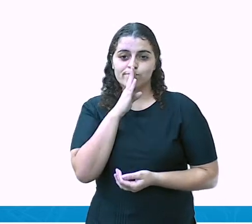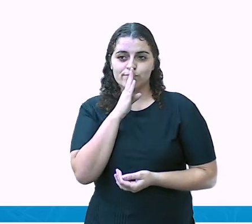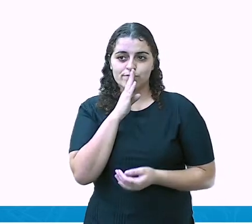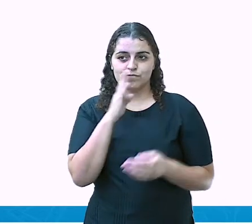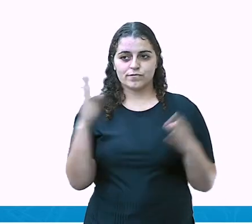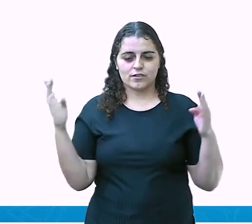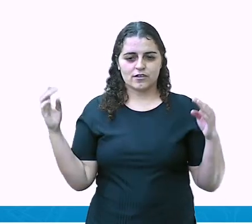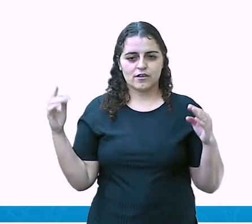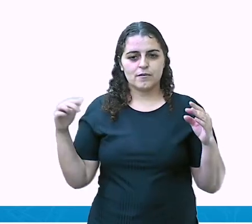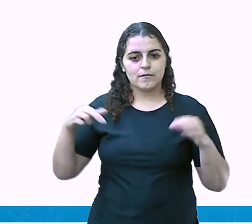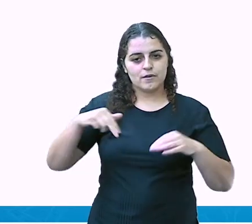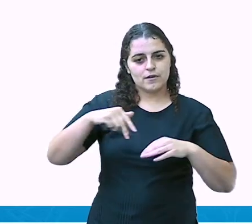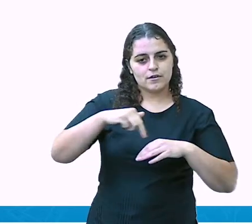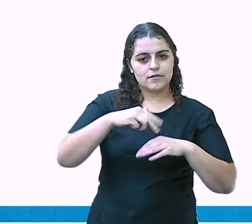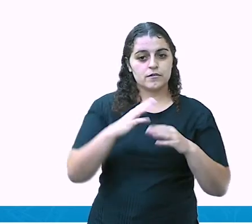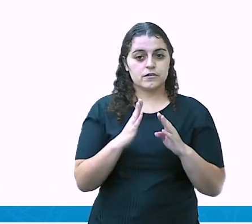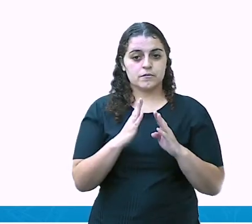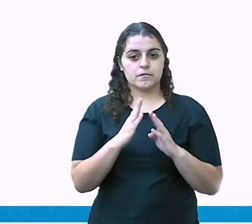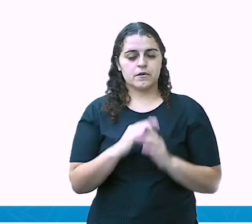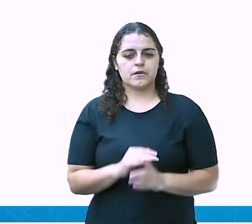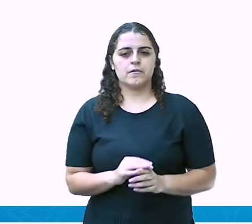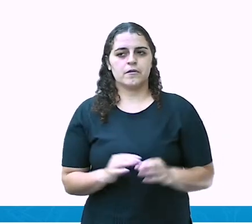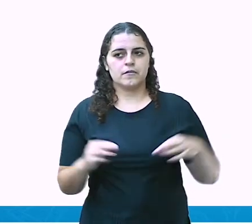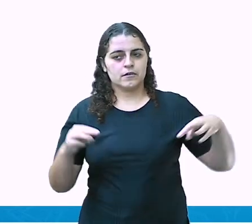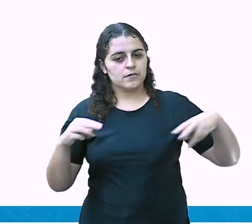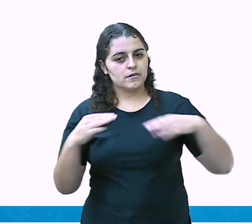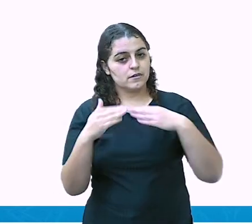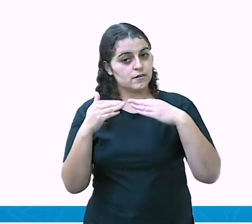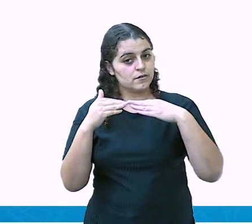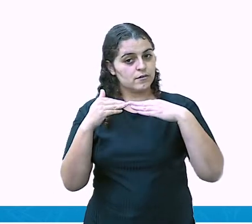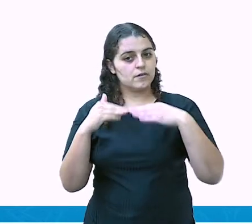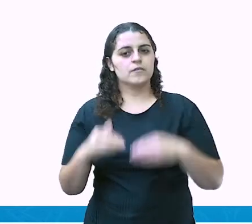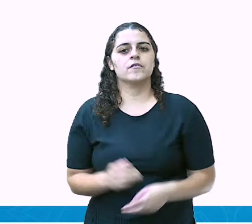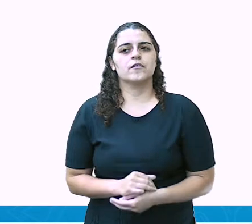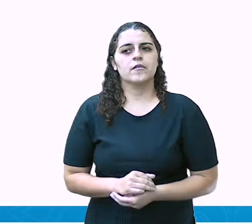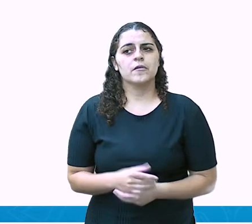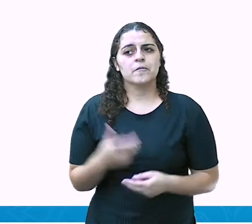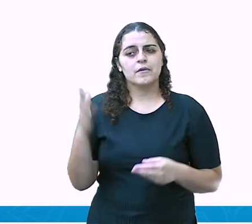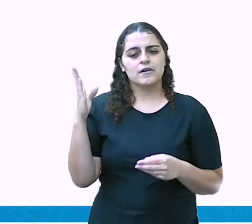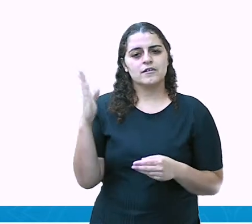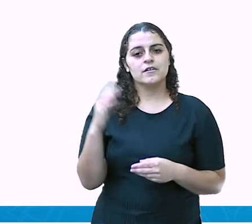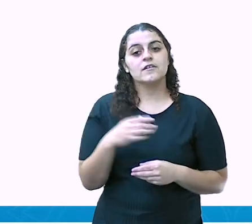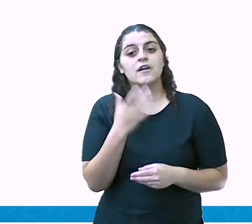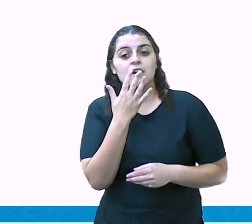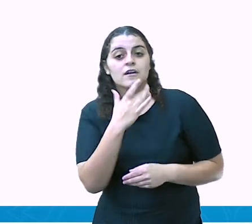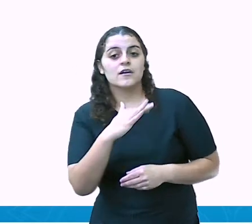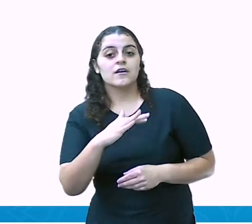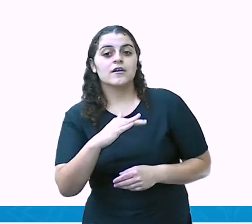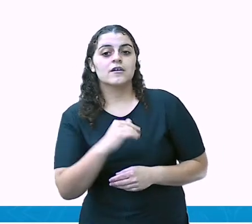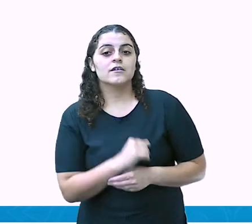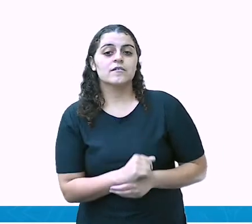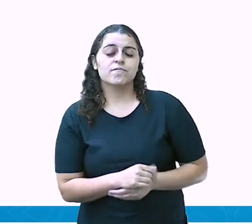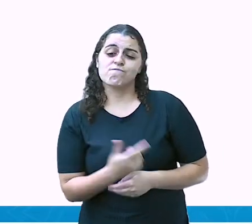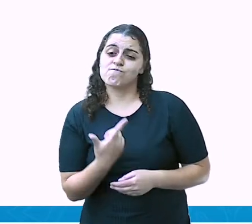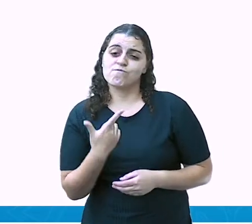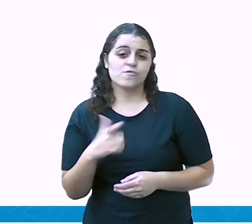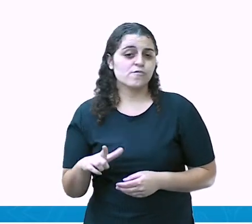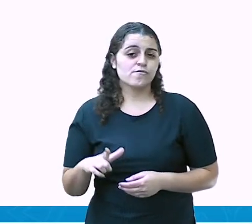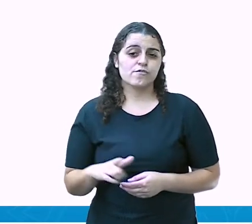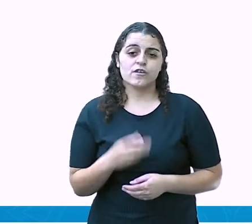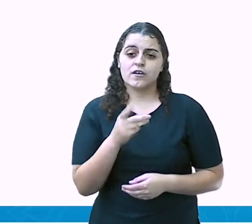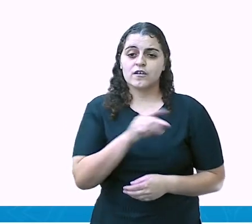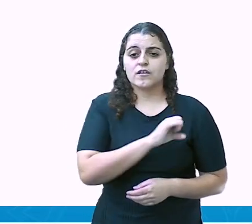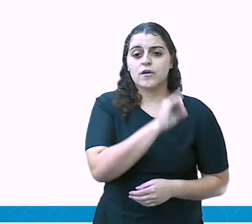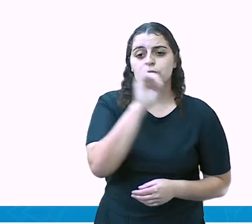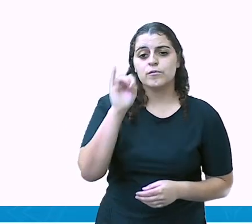ponte, alguém anda a metade e você precisa andar a outra metade, corresponder, mas a criança com mutismo seletivo não vai falar Oi,